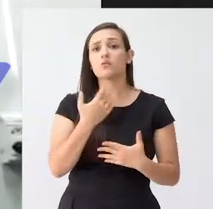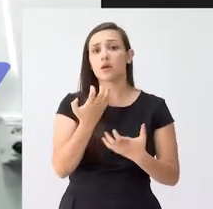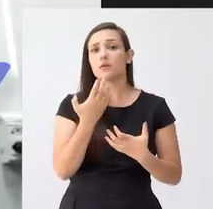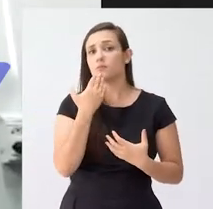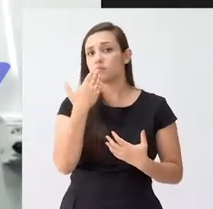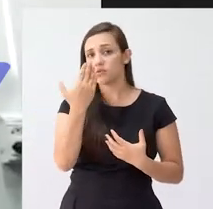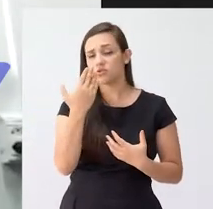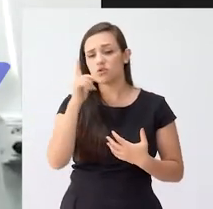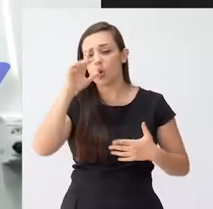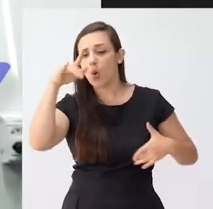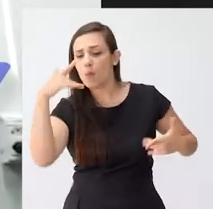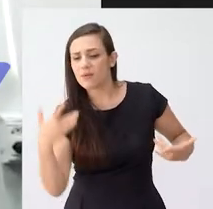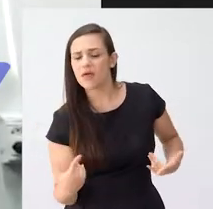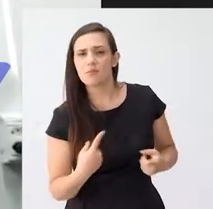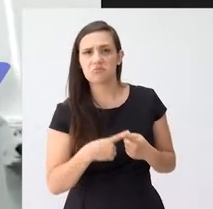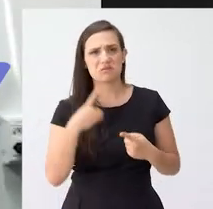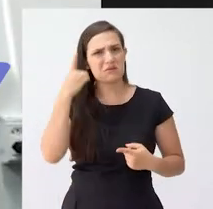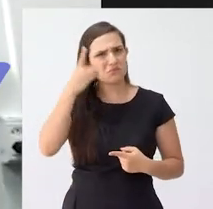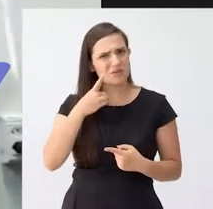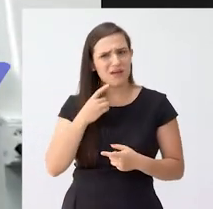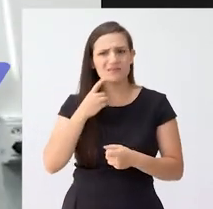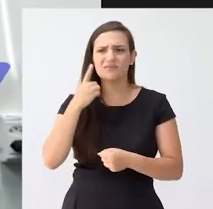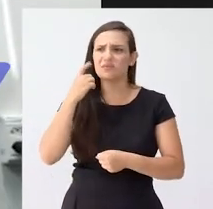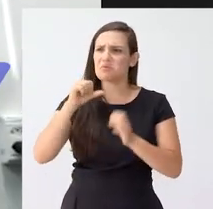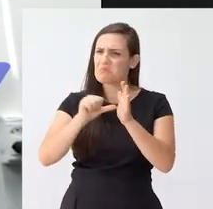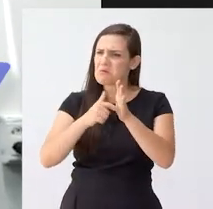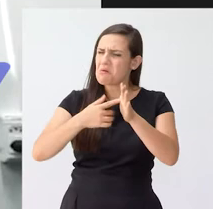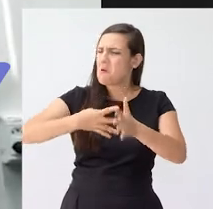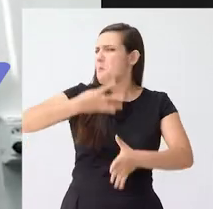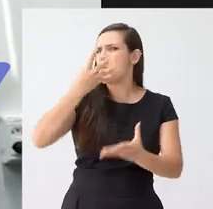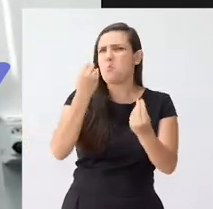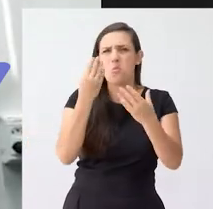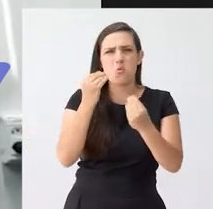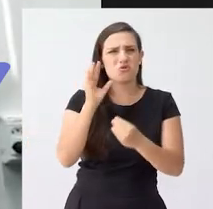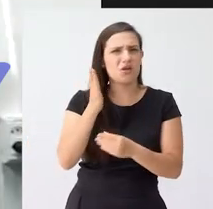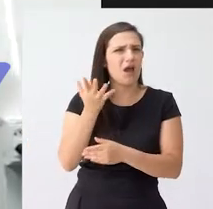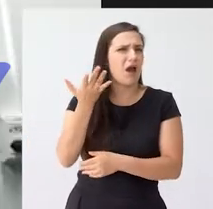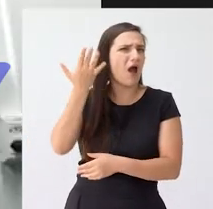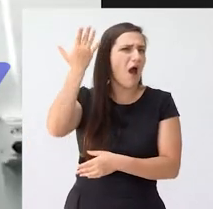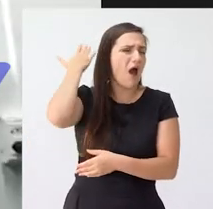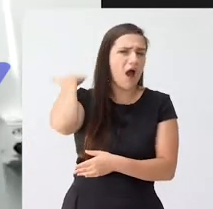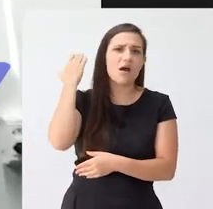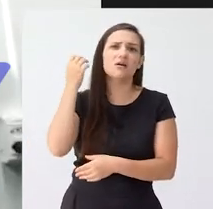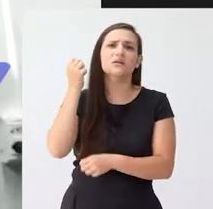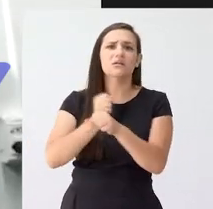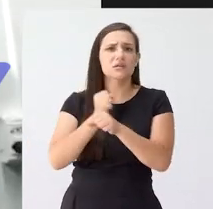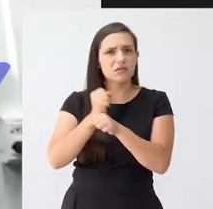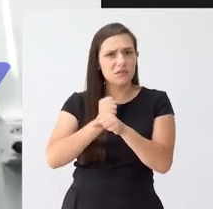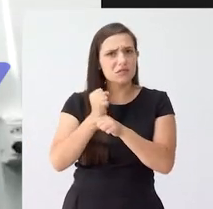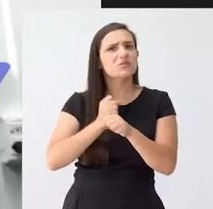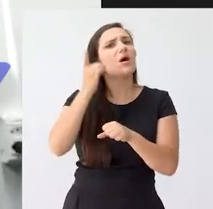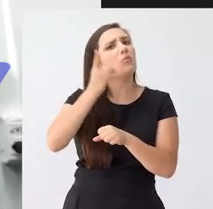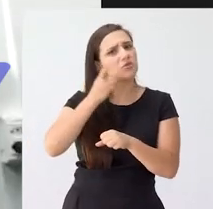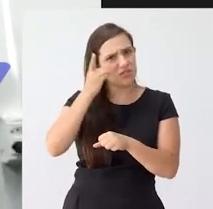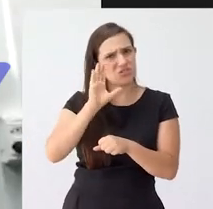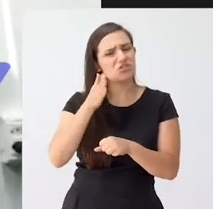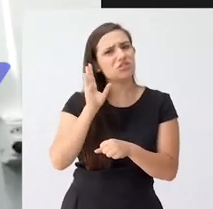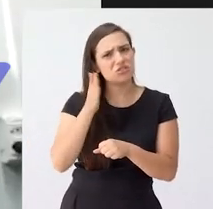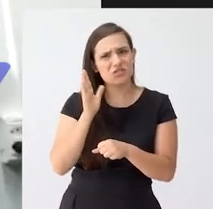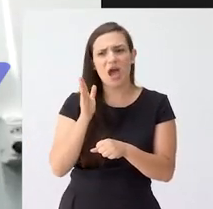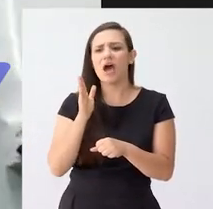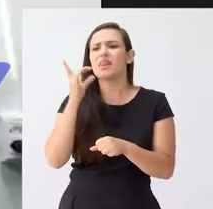E nós devemos, então, em homenagem a um deputado que teve tantos mandatos aqui na Assembleia Legislativa.